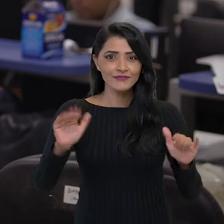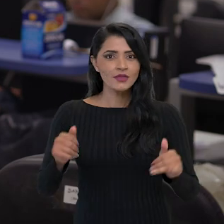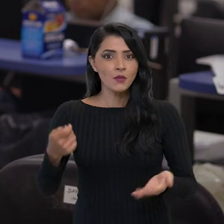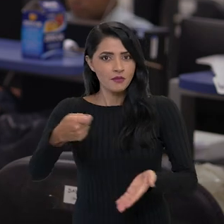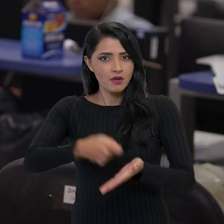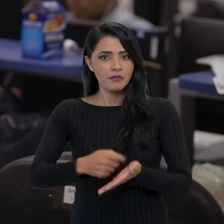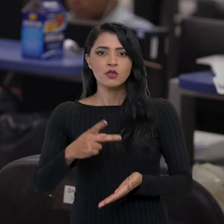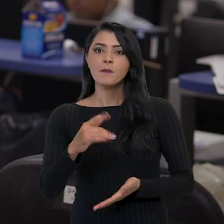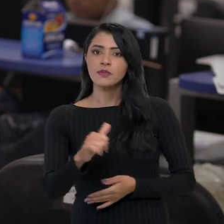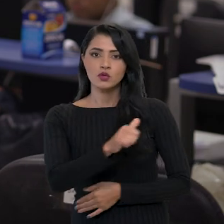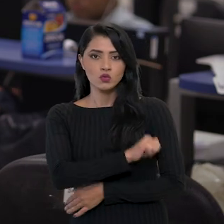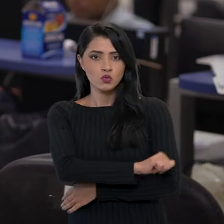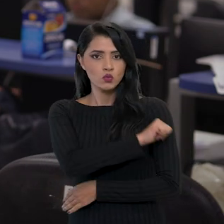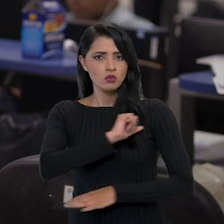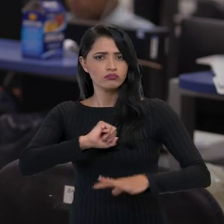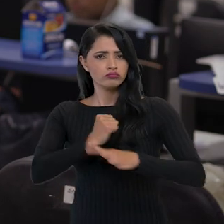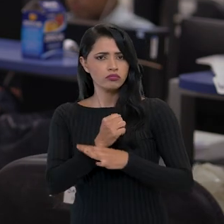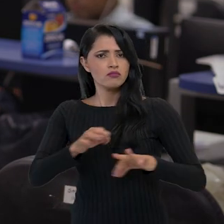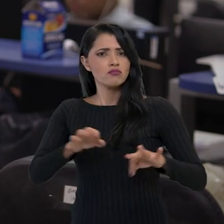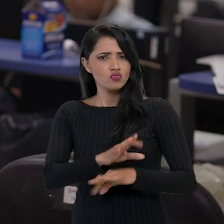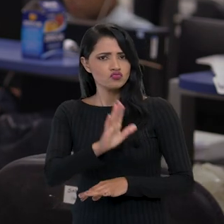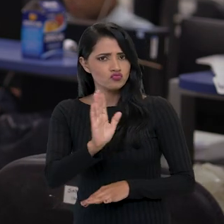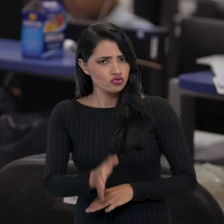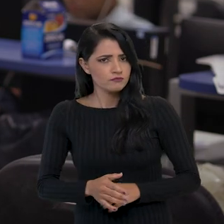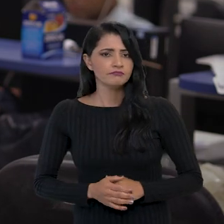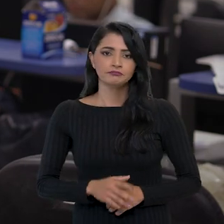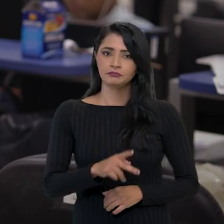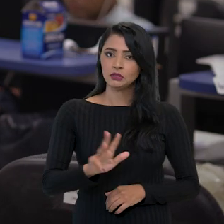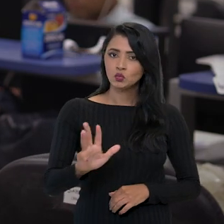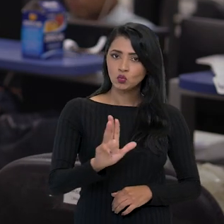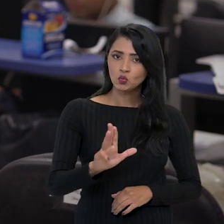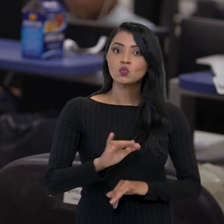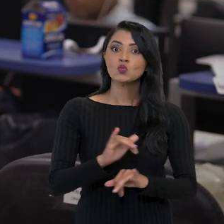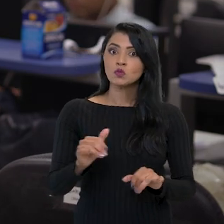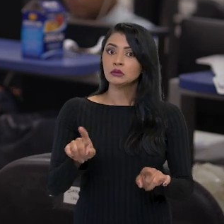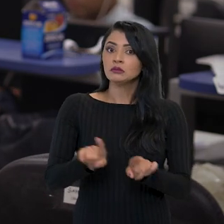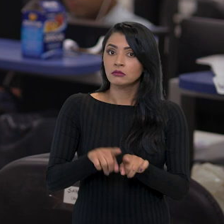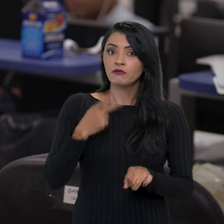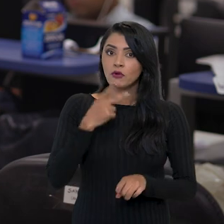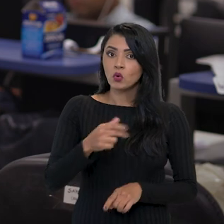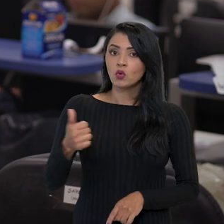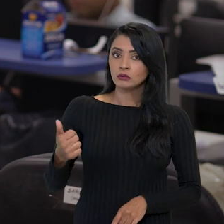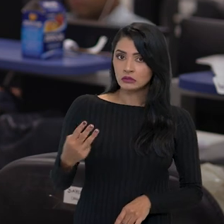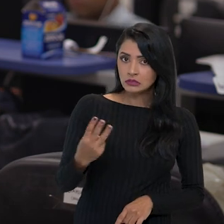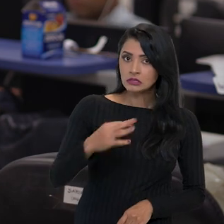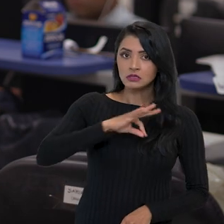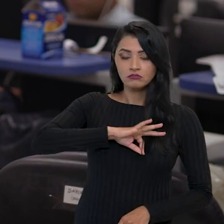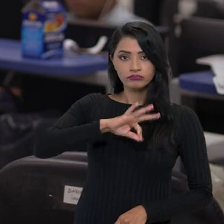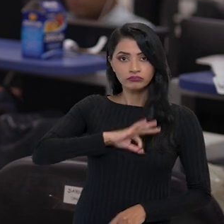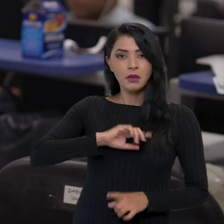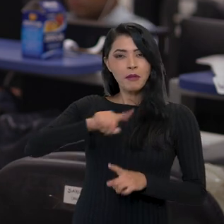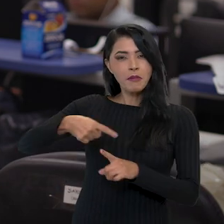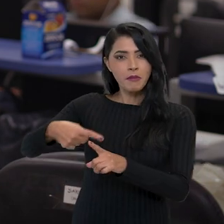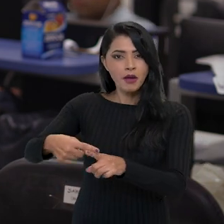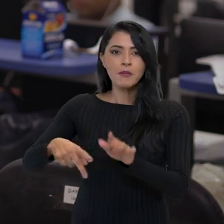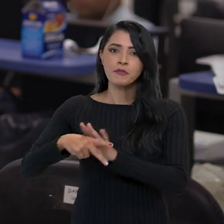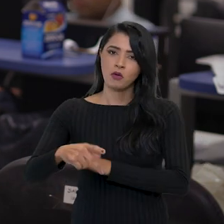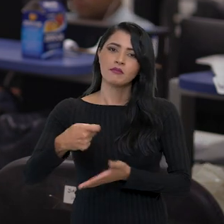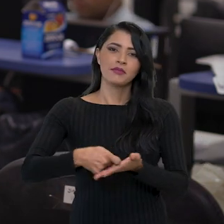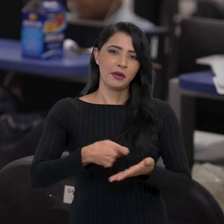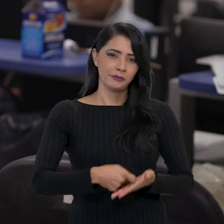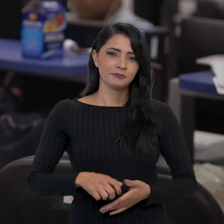Olá, o pagamento do piso da enfermagem está garantido. O presidente Lula também disse que o 13º e os